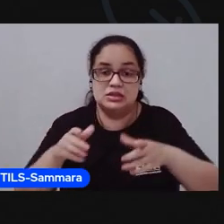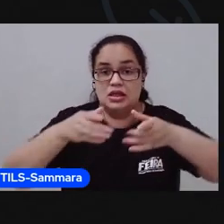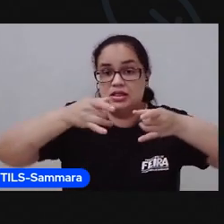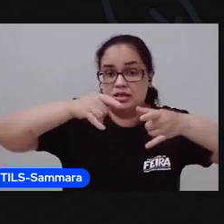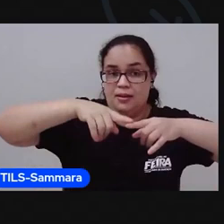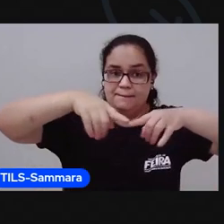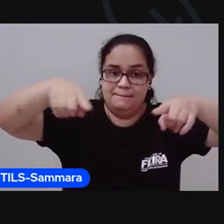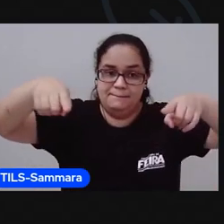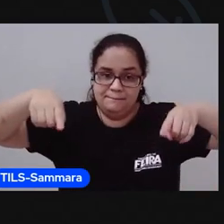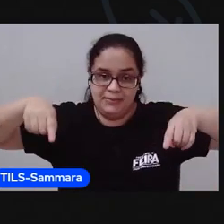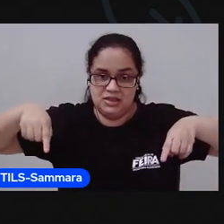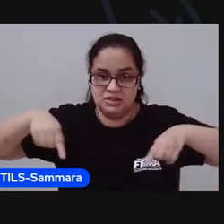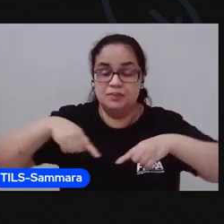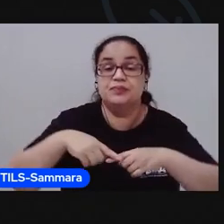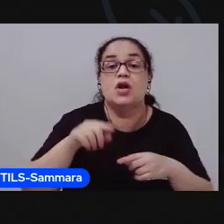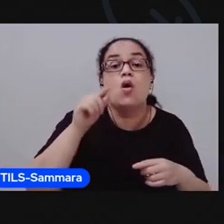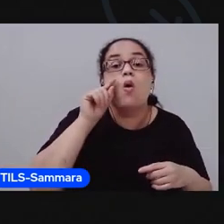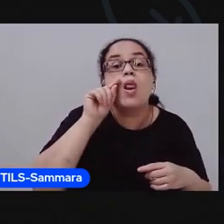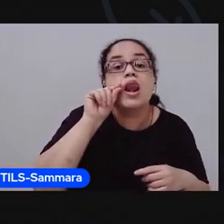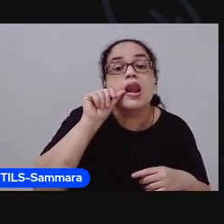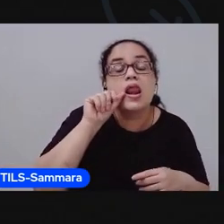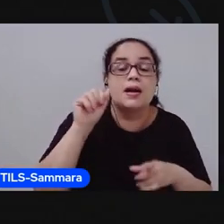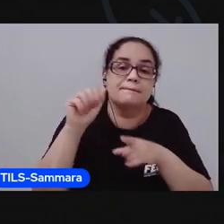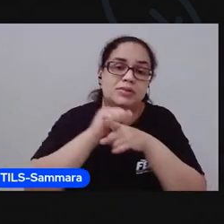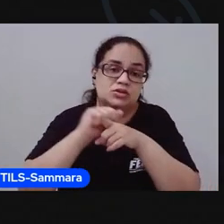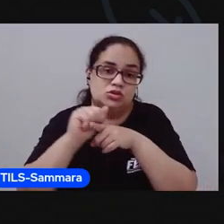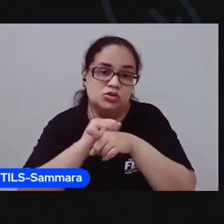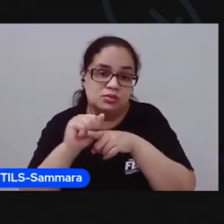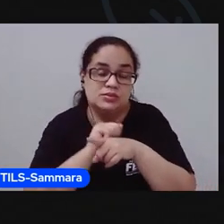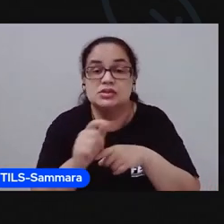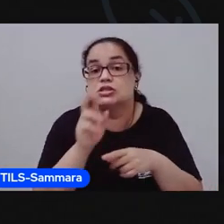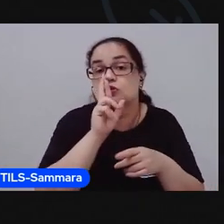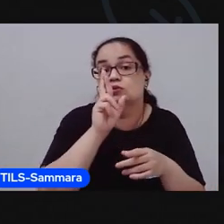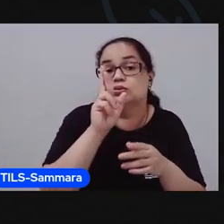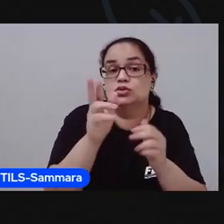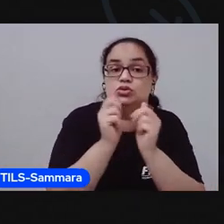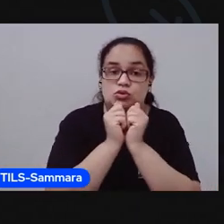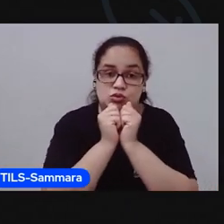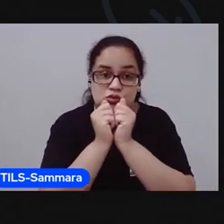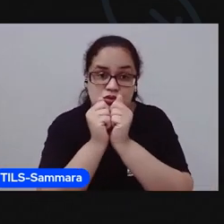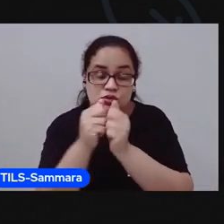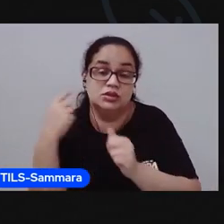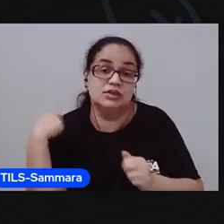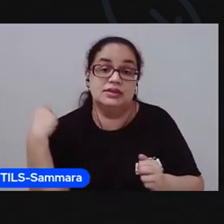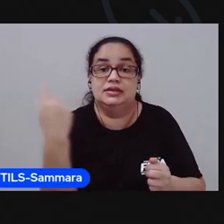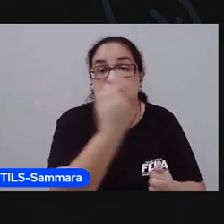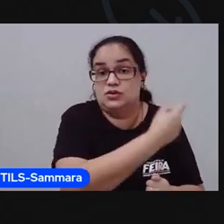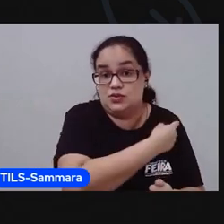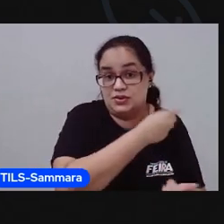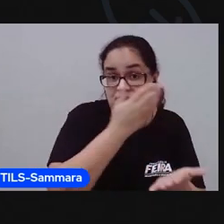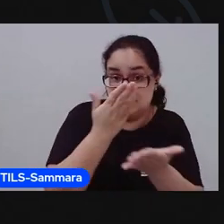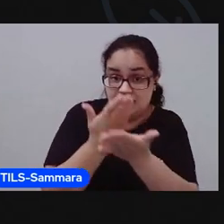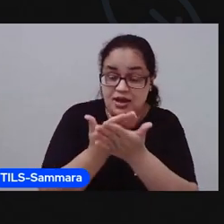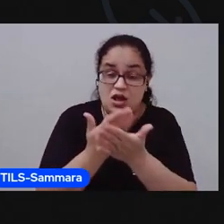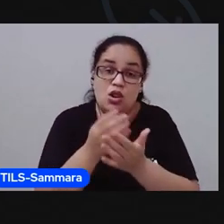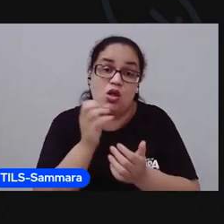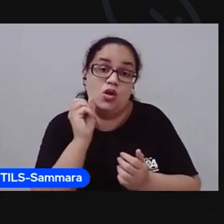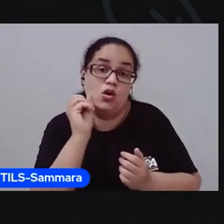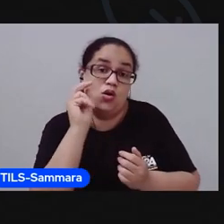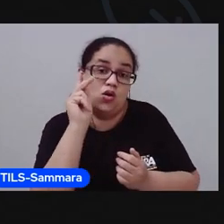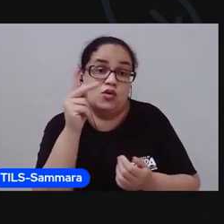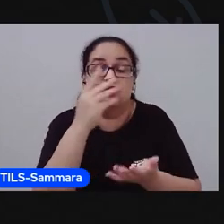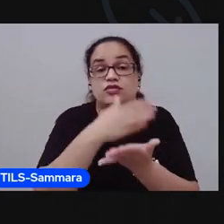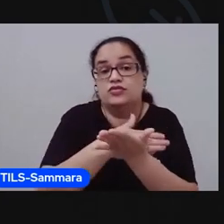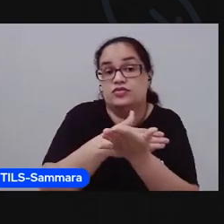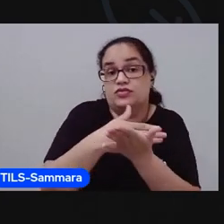lápis e a borracha. Porque a gente pode respondê-las juntinhos durante a nossa aula, tá bom? Vou começar